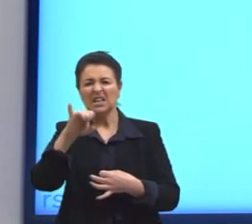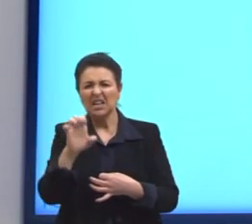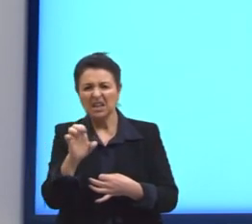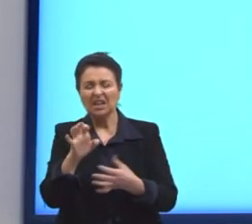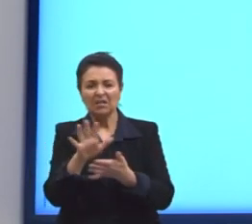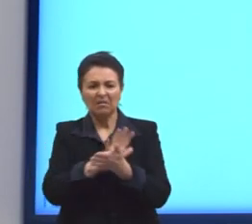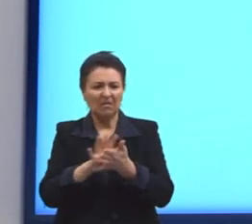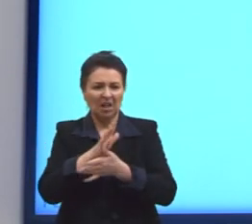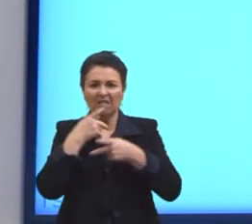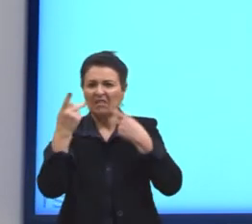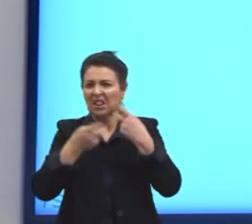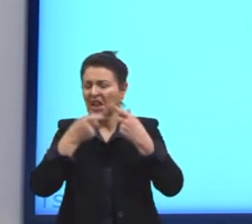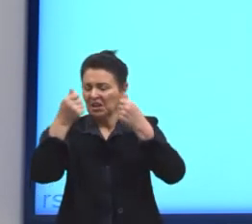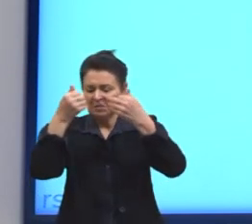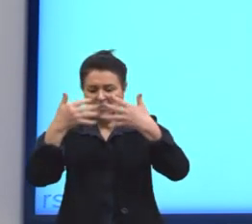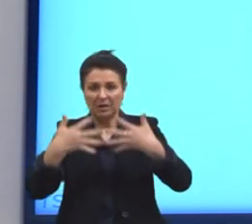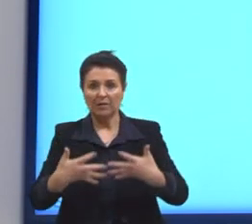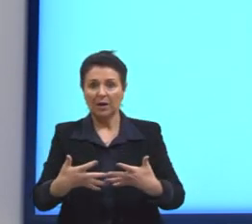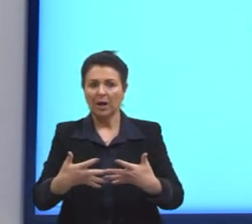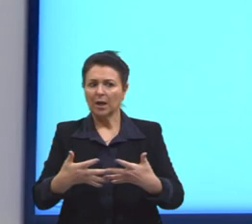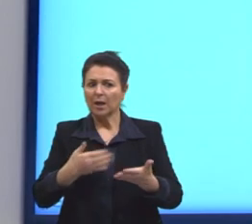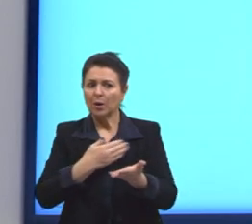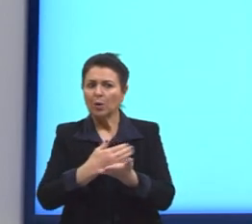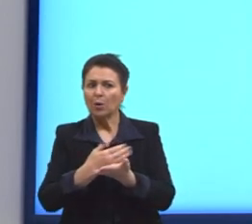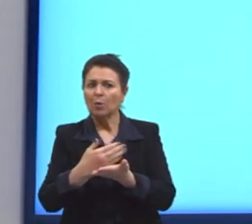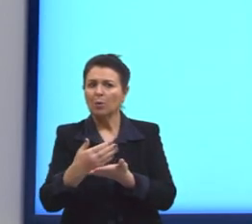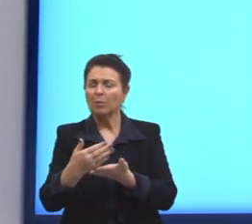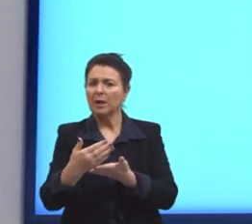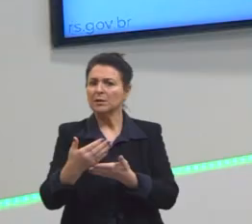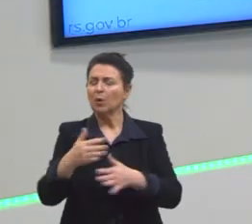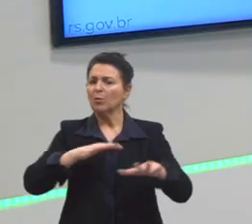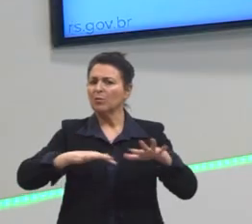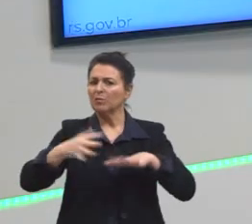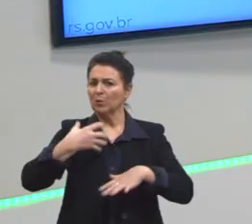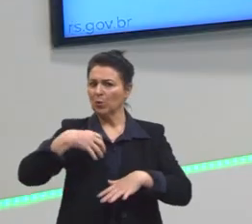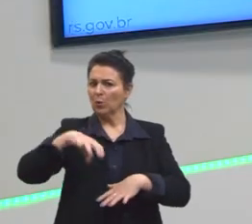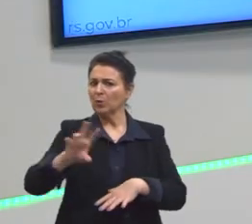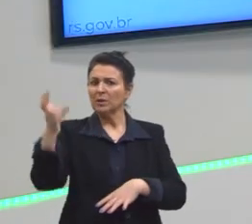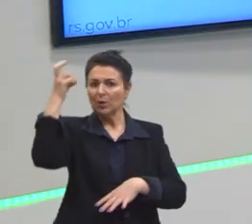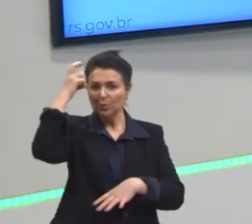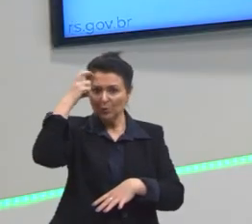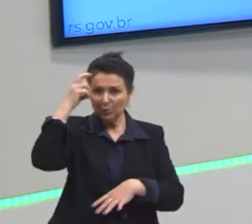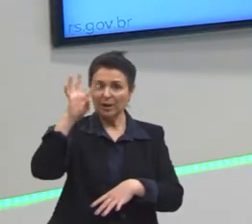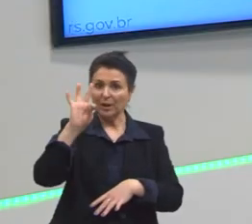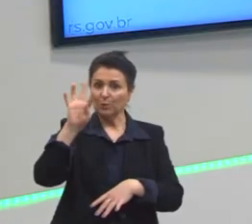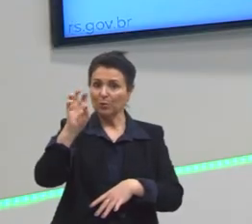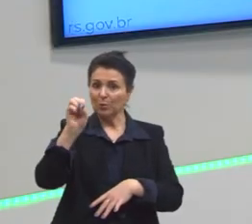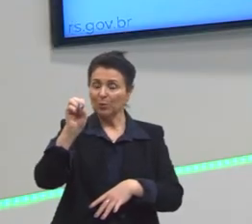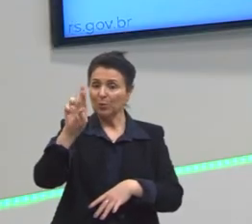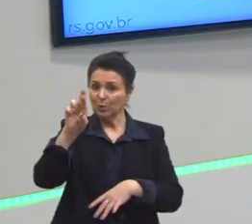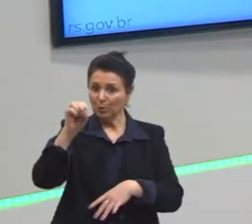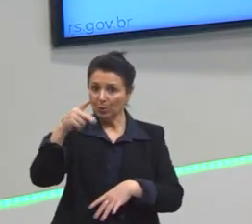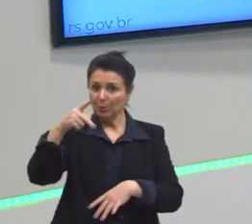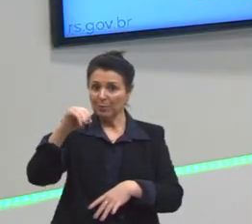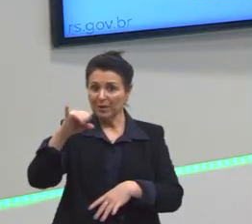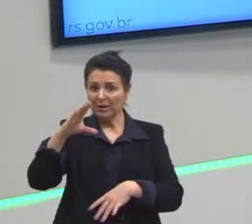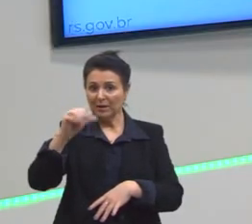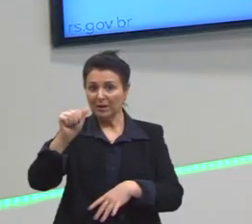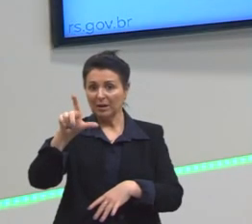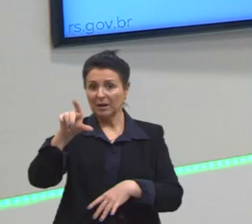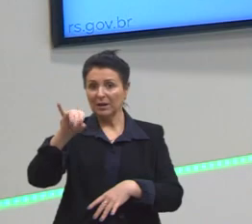o tropicalismo, então, se apresenta no Brasil como um movimento contracultural, questionando o que está aí. Nós também temos outras